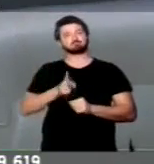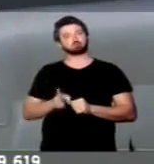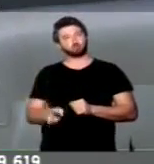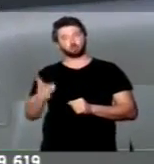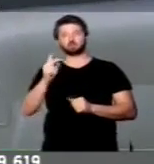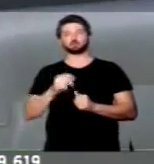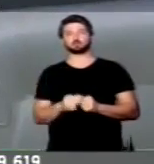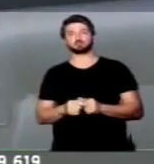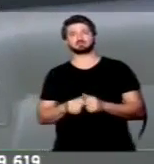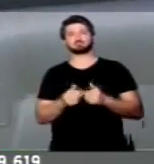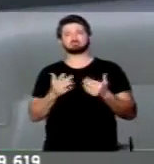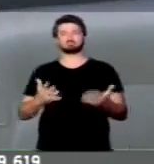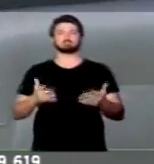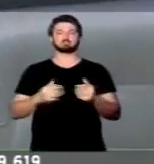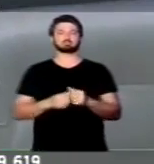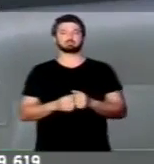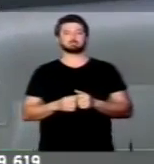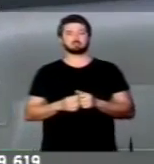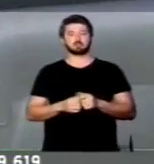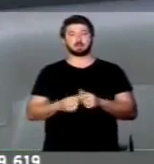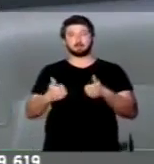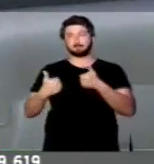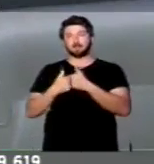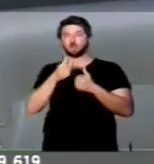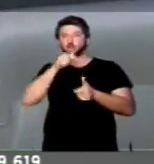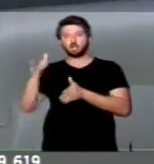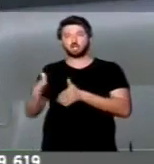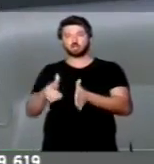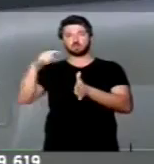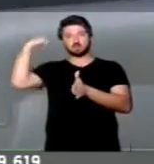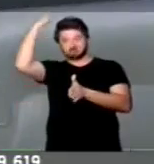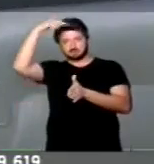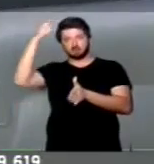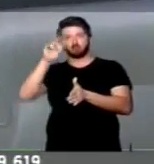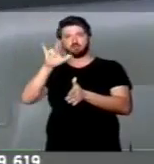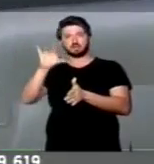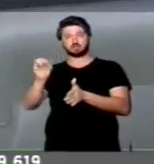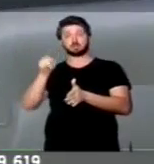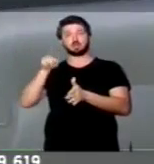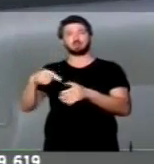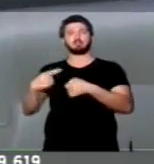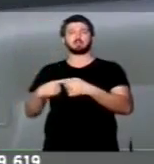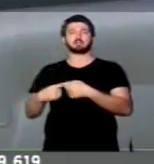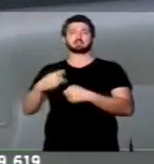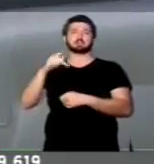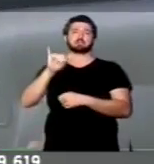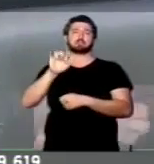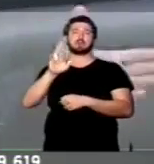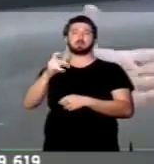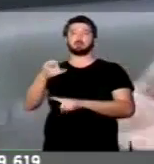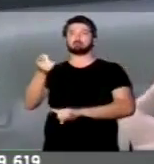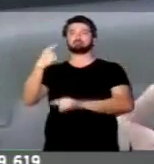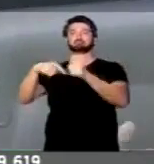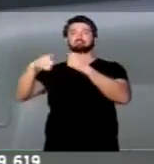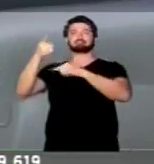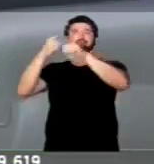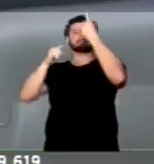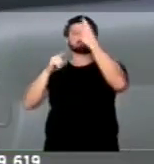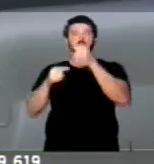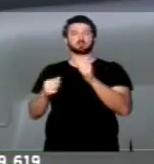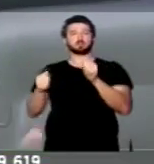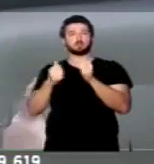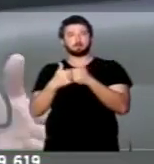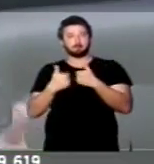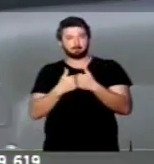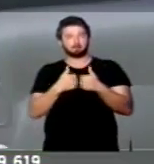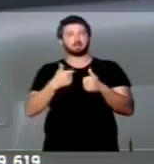as margens do Rio São Francisco, uma cidade progressista como é Pirapora. Ao lado de Ponto Chique,